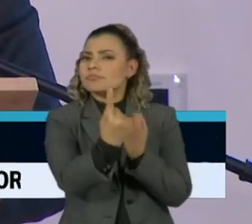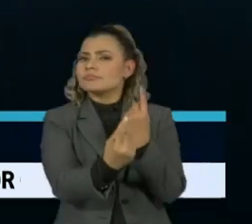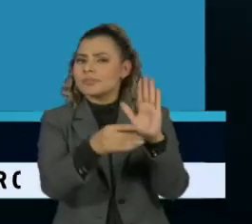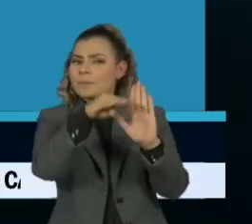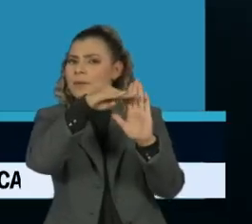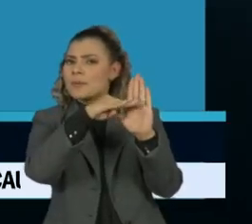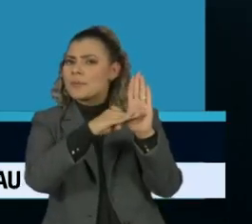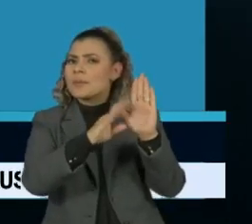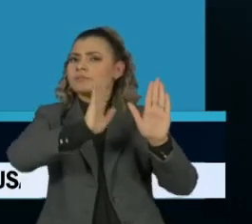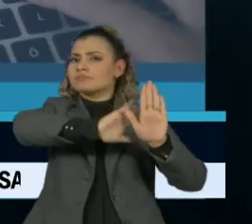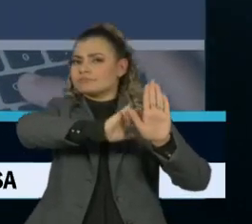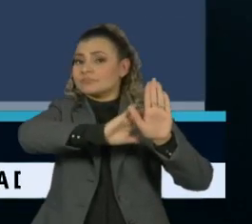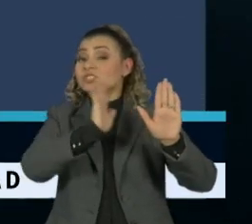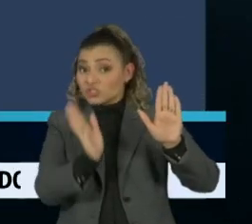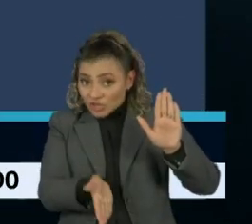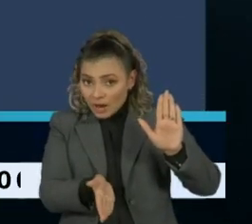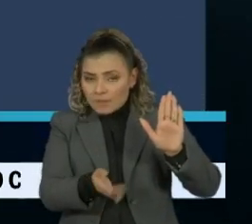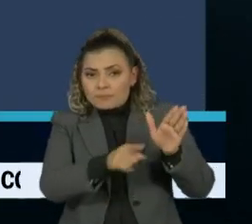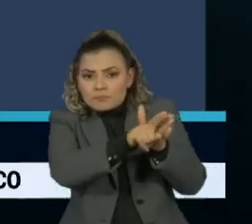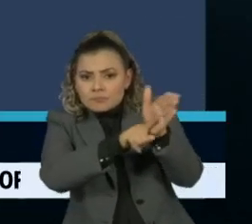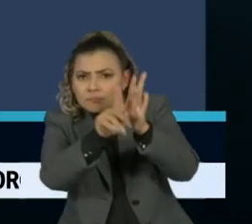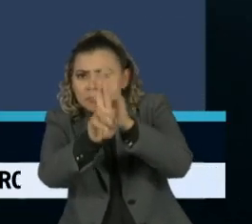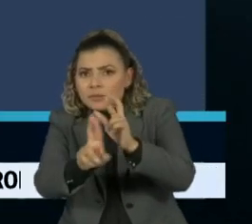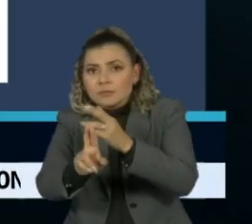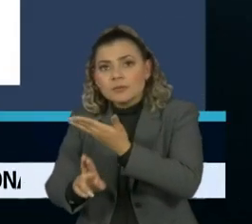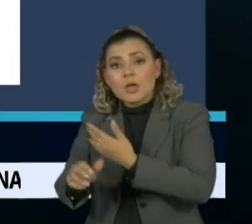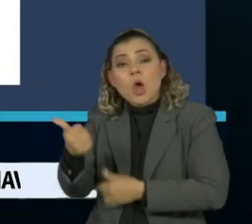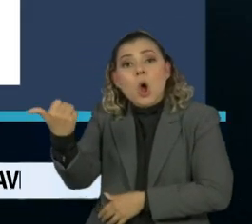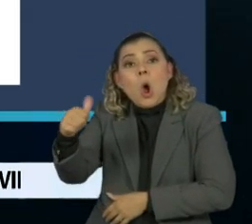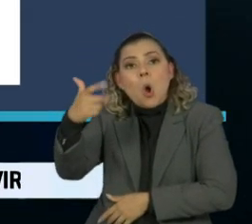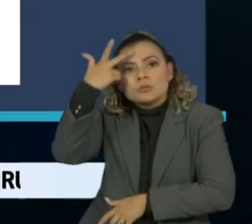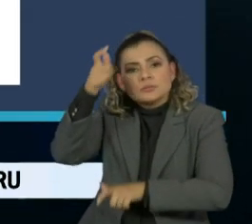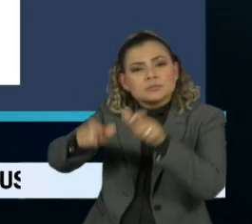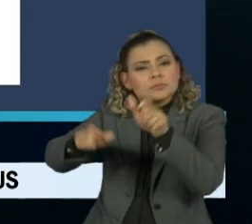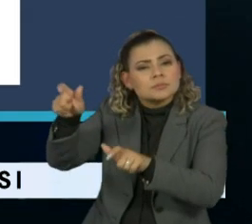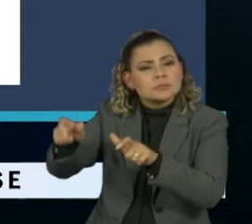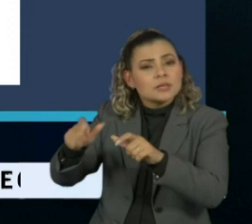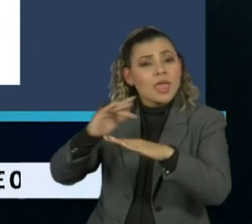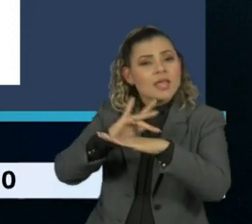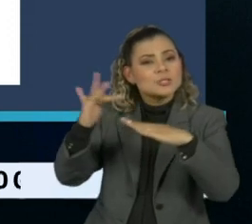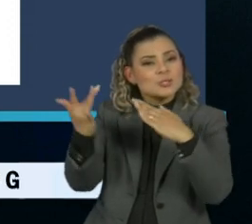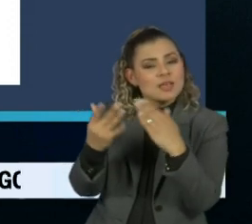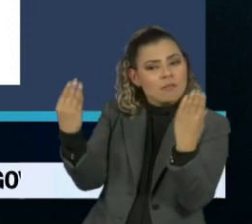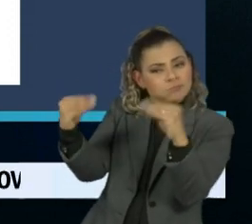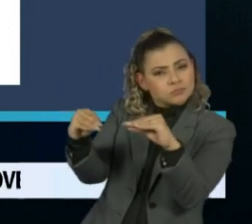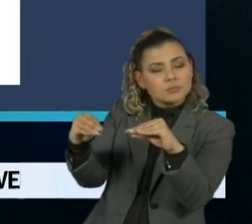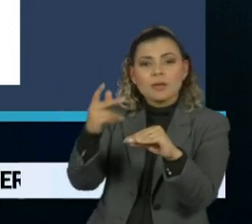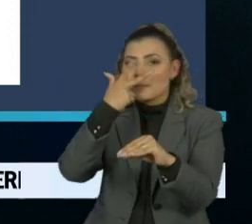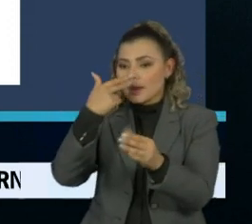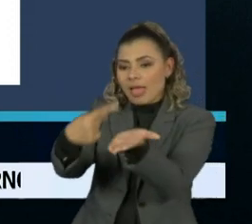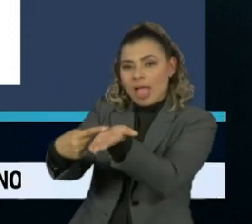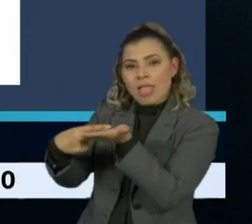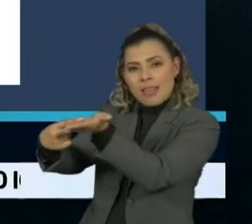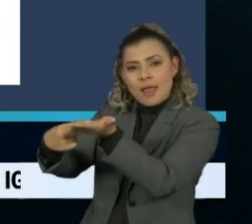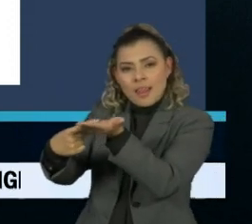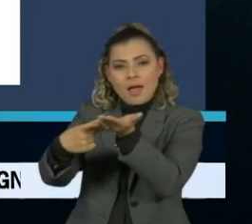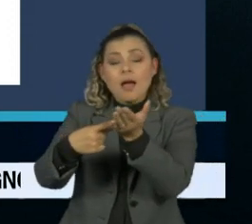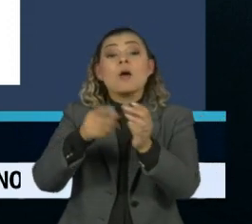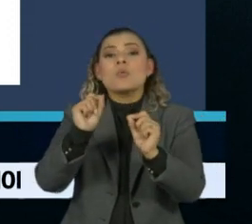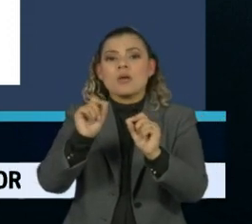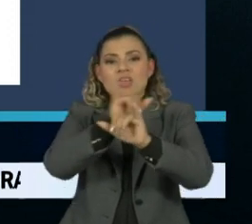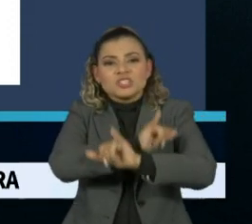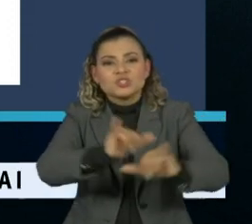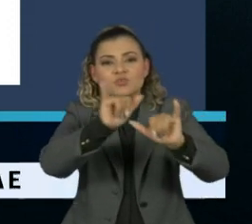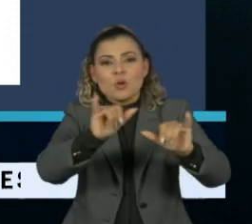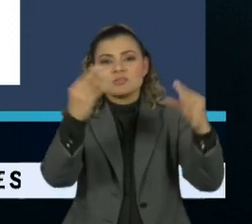foi apurado. Um relatório de perícia identificou 11 perfis numa rede social que agiriam de forma coordenada para a criação e